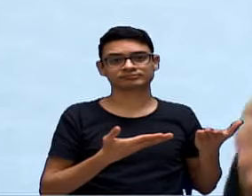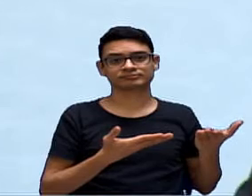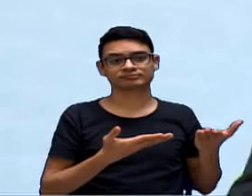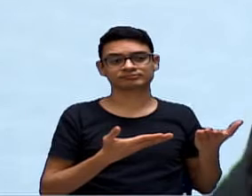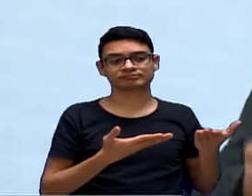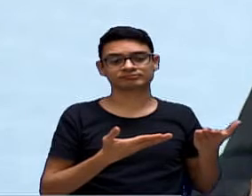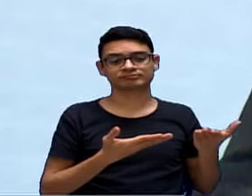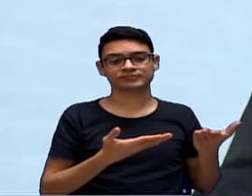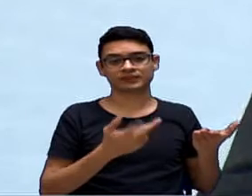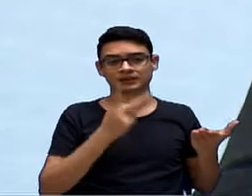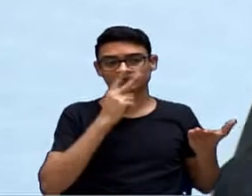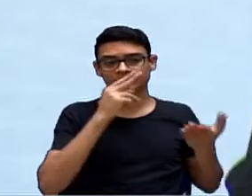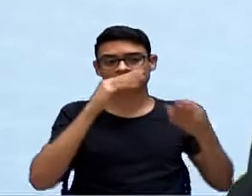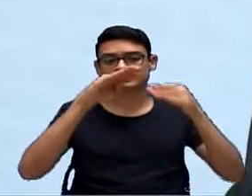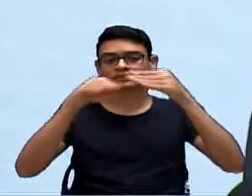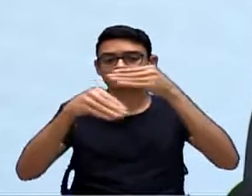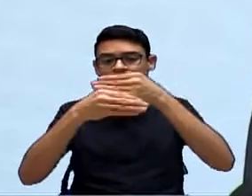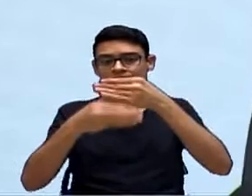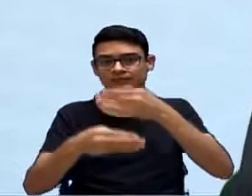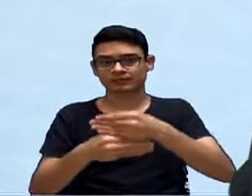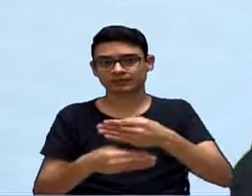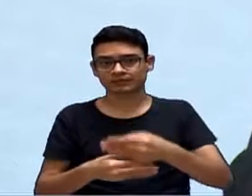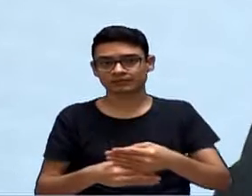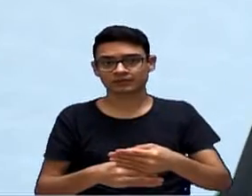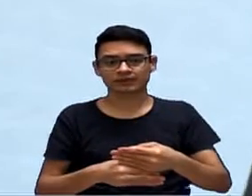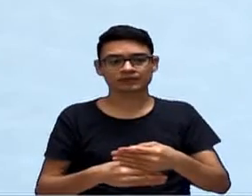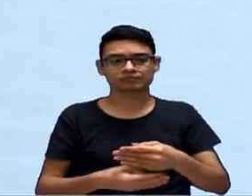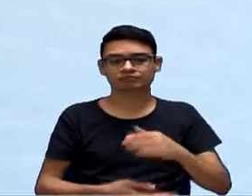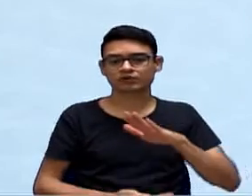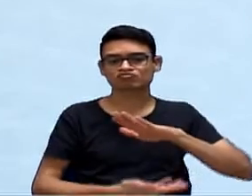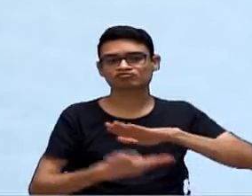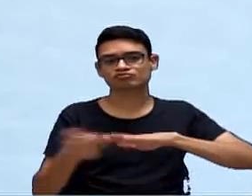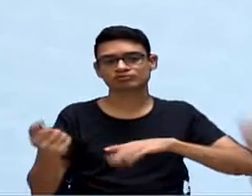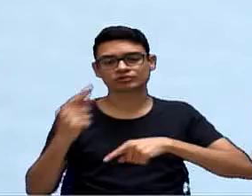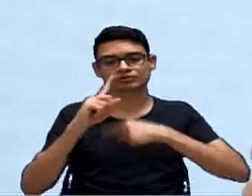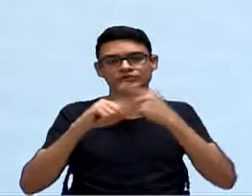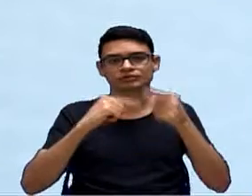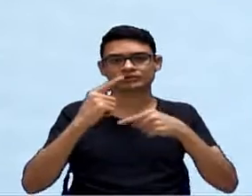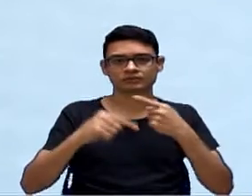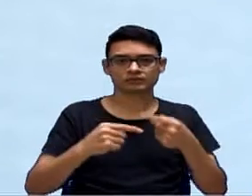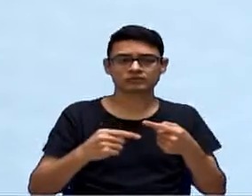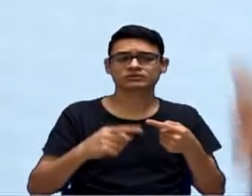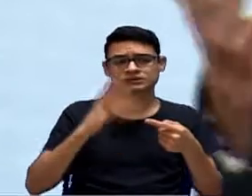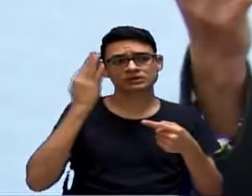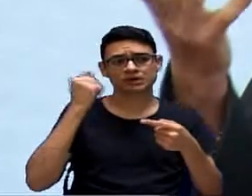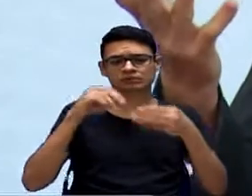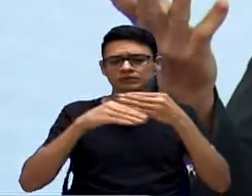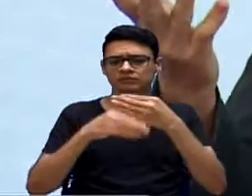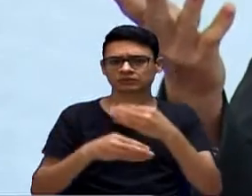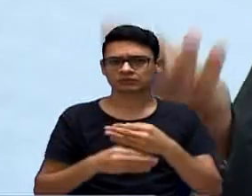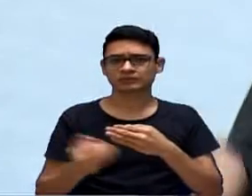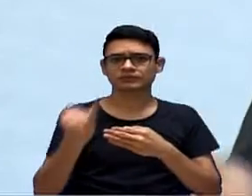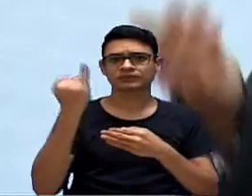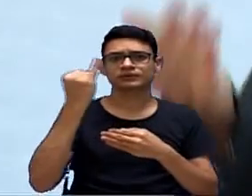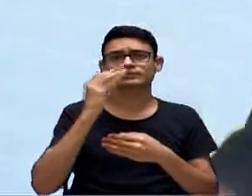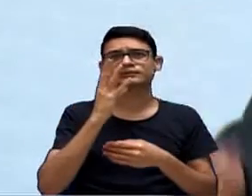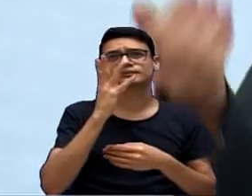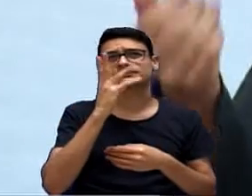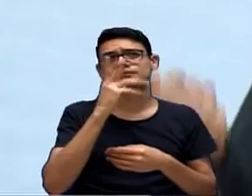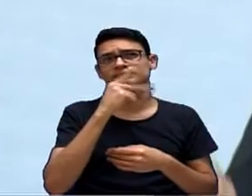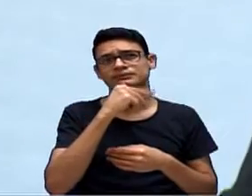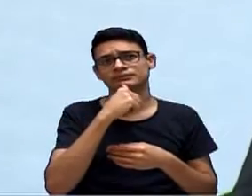saiu pelas emendas, que é importante, que há de emenda para também contribuir, no entanto, demorou muito, vereador Vitão, nós